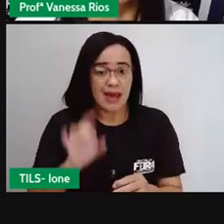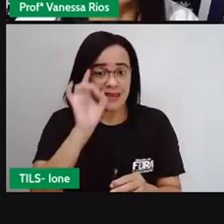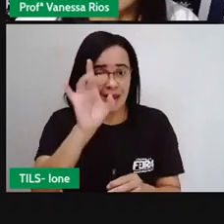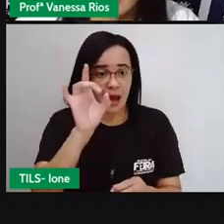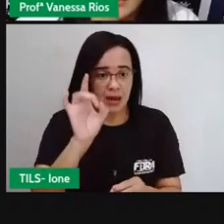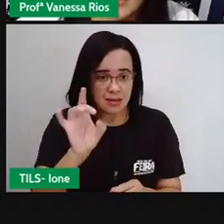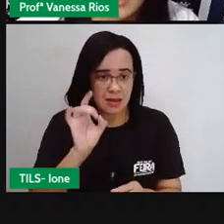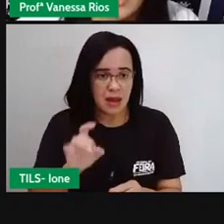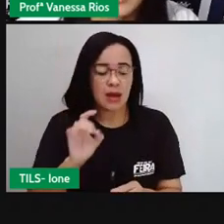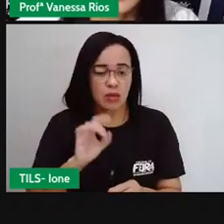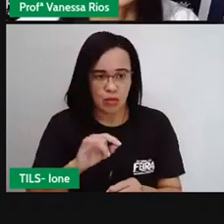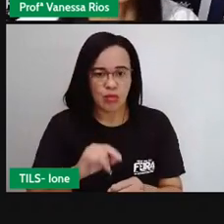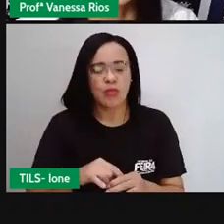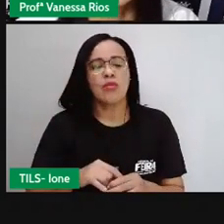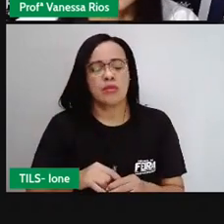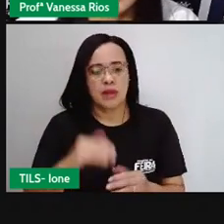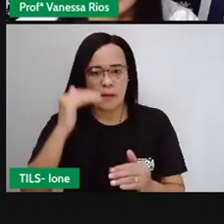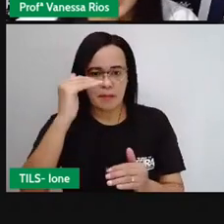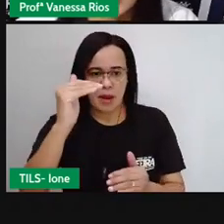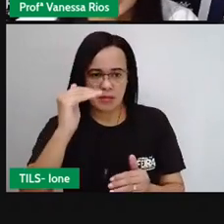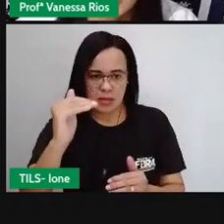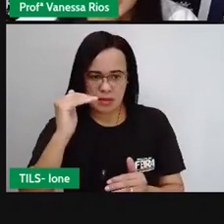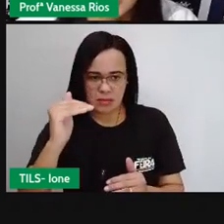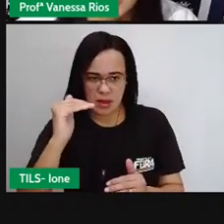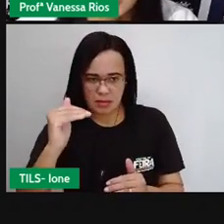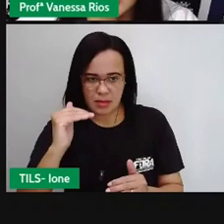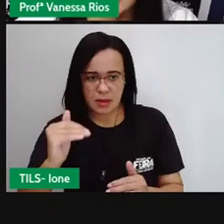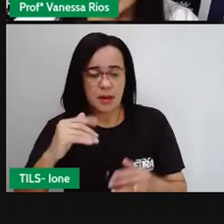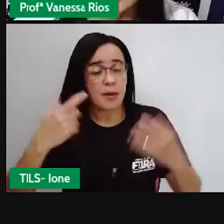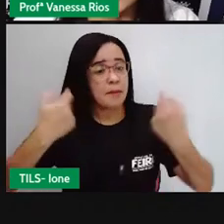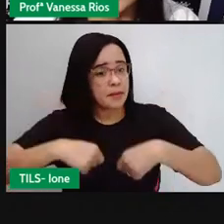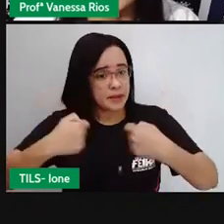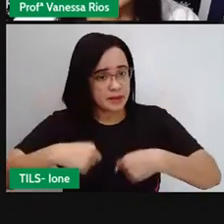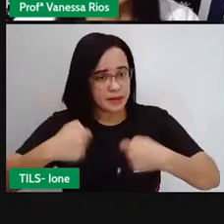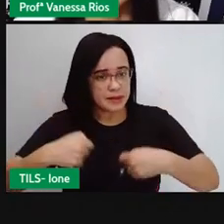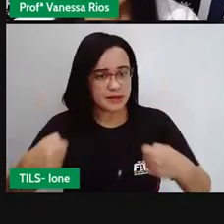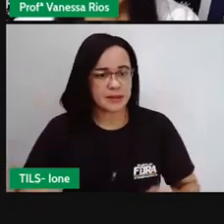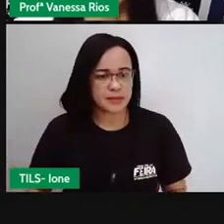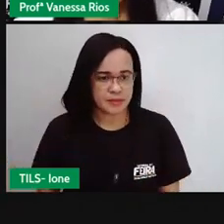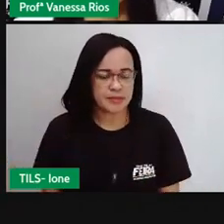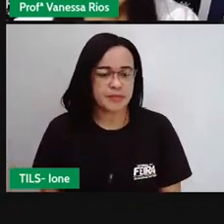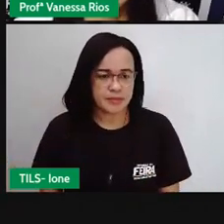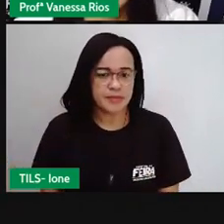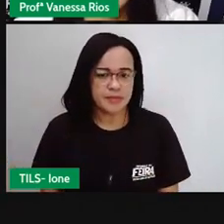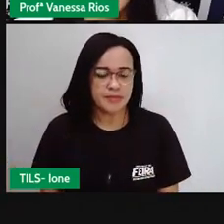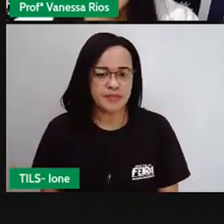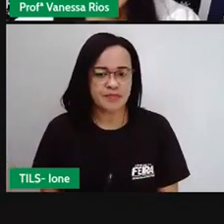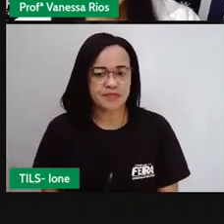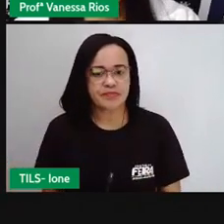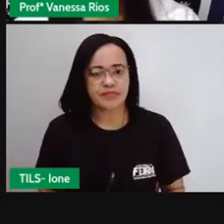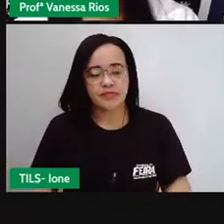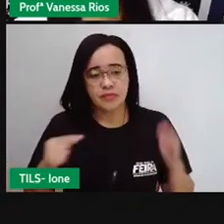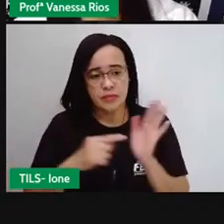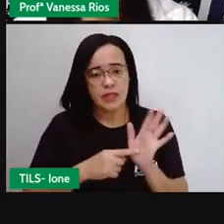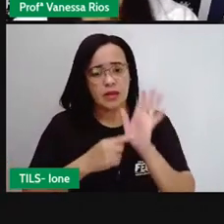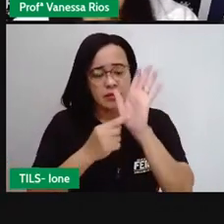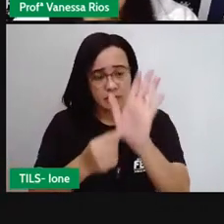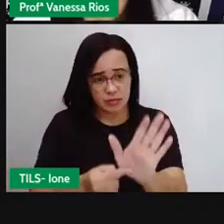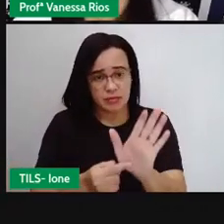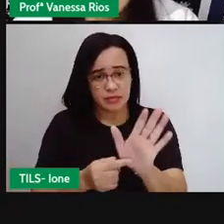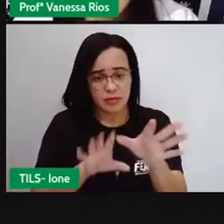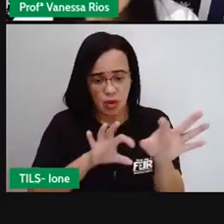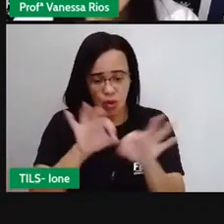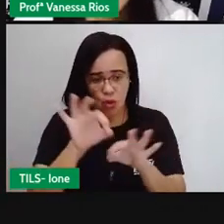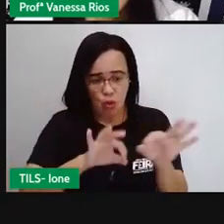tivesse centena também teria aqui centena embaixo de centena e quando a gente coloca a continha assim né? que a gente chama a continha